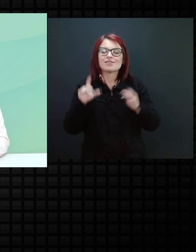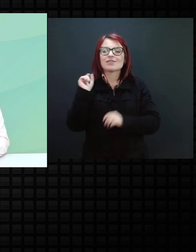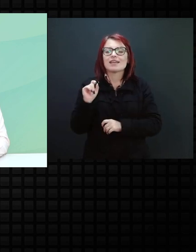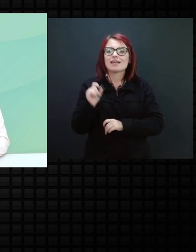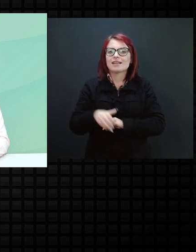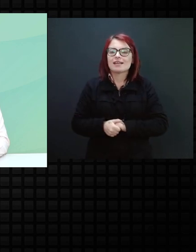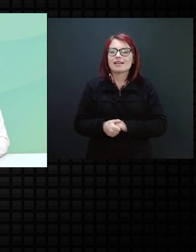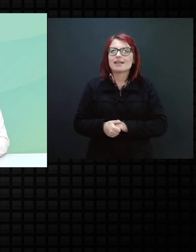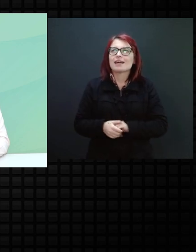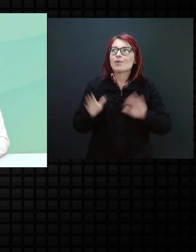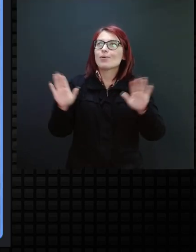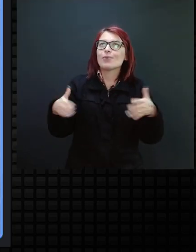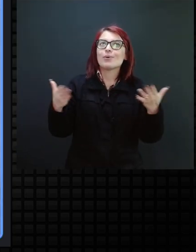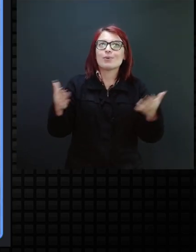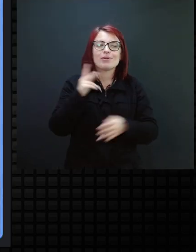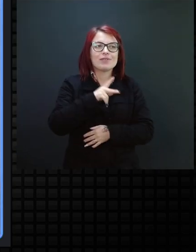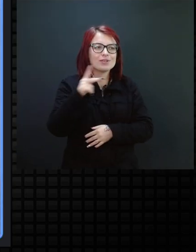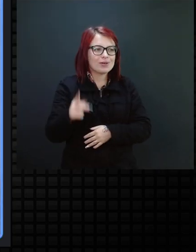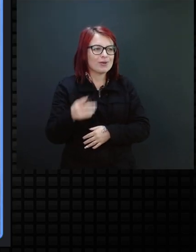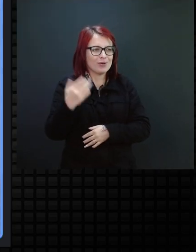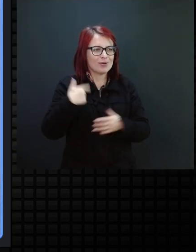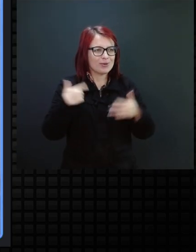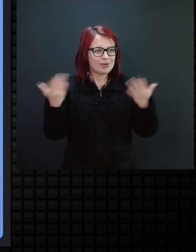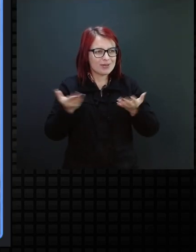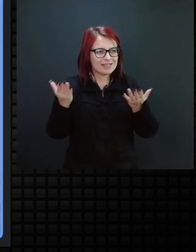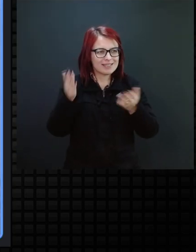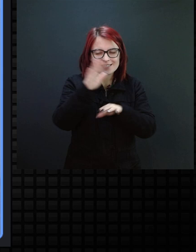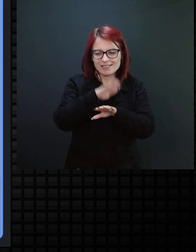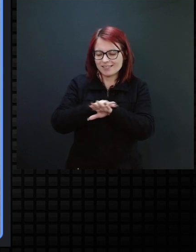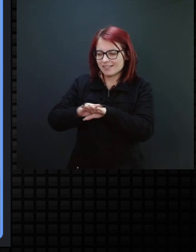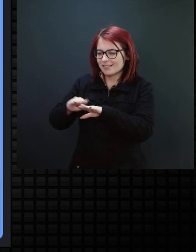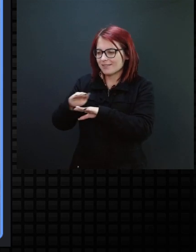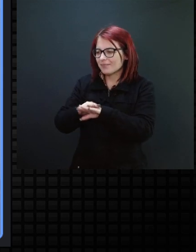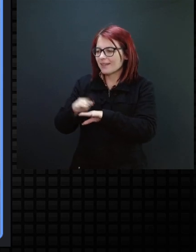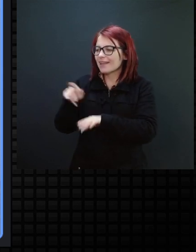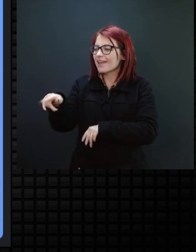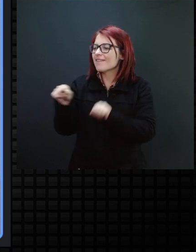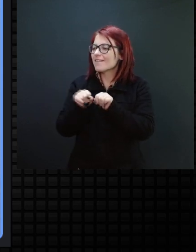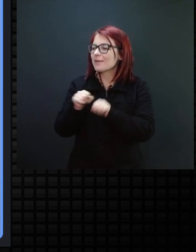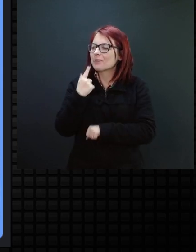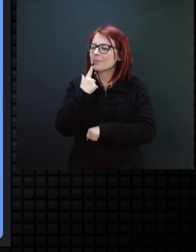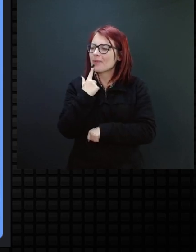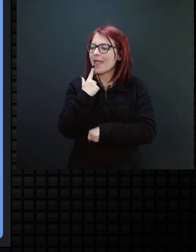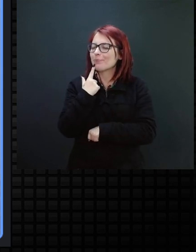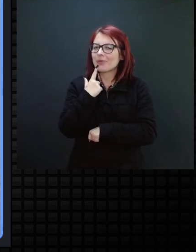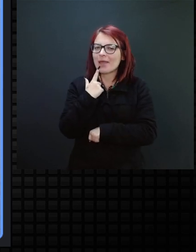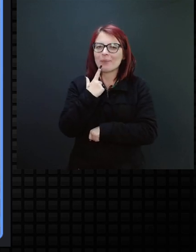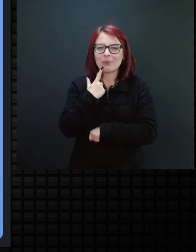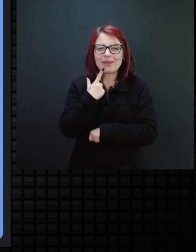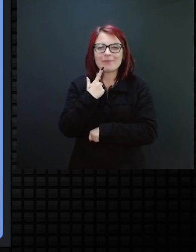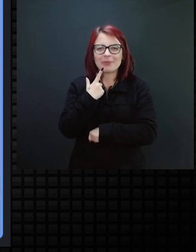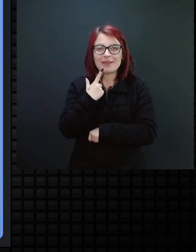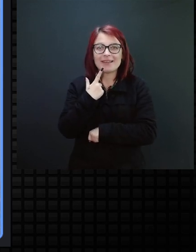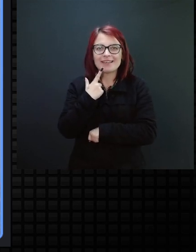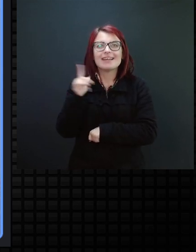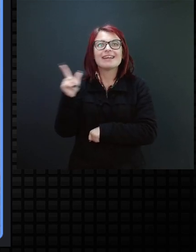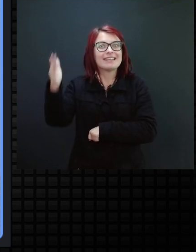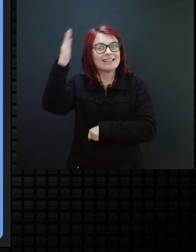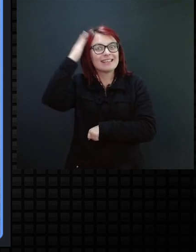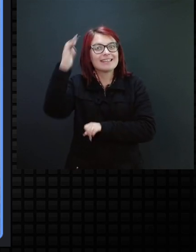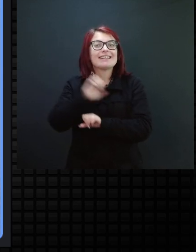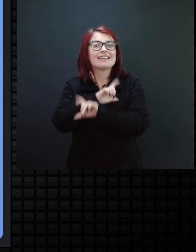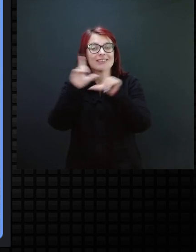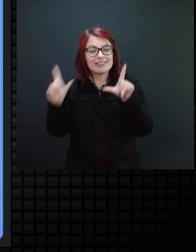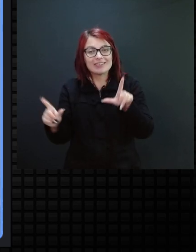ela falou assim, professora, hoje eu passei a mãozinha nele e ele fez, então, quer dizer, ele compreendeu